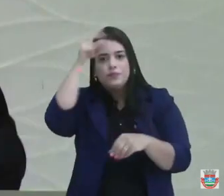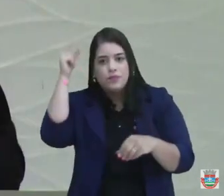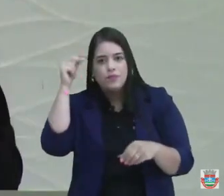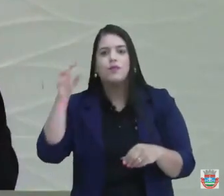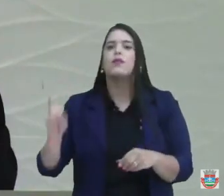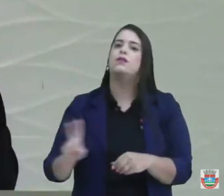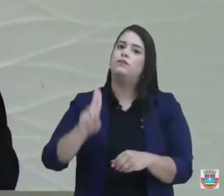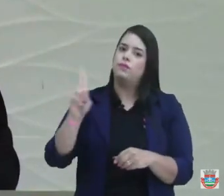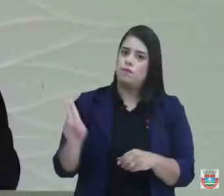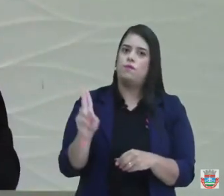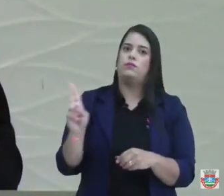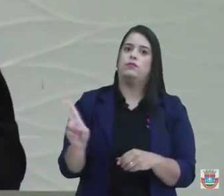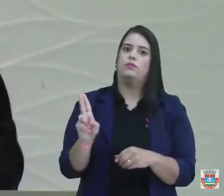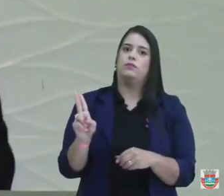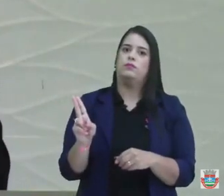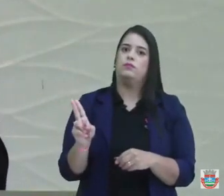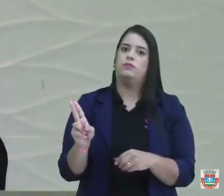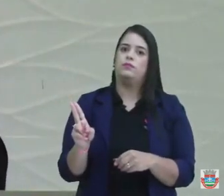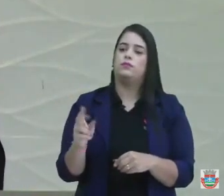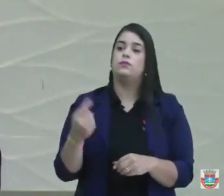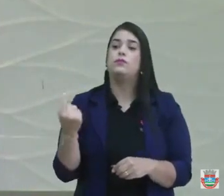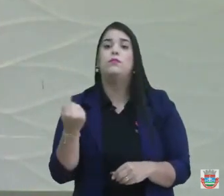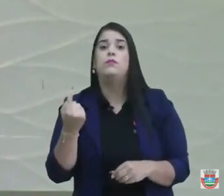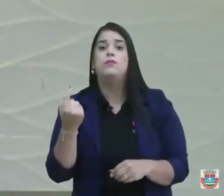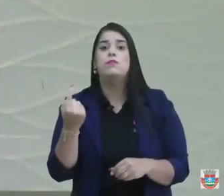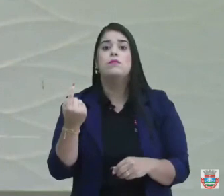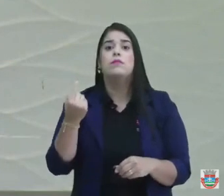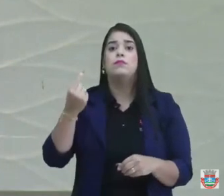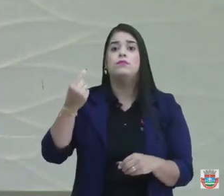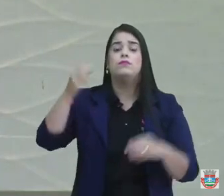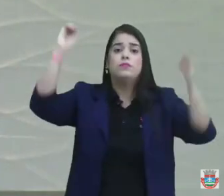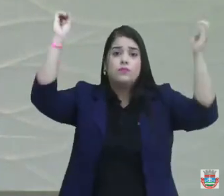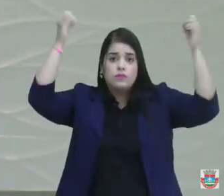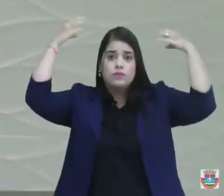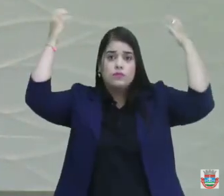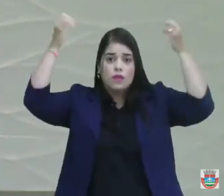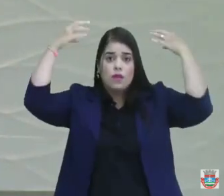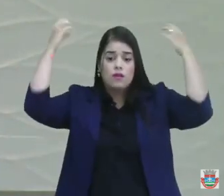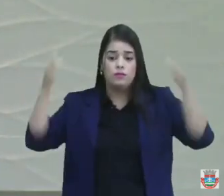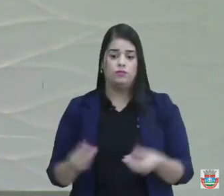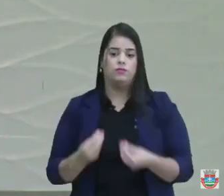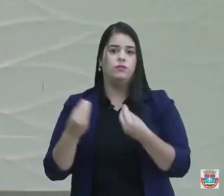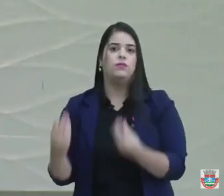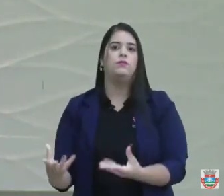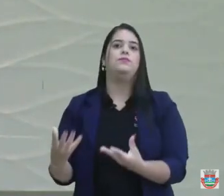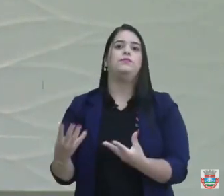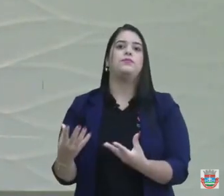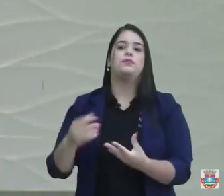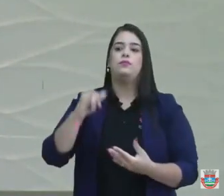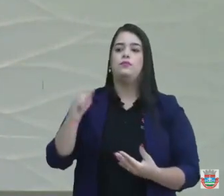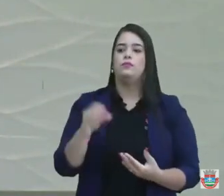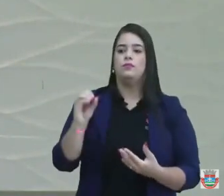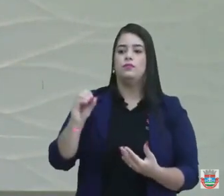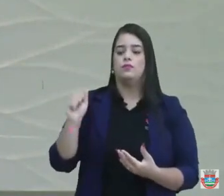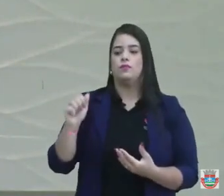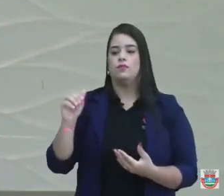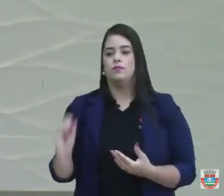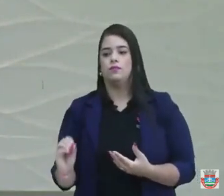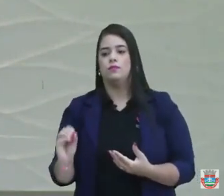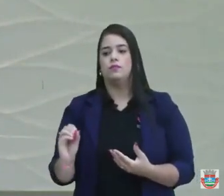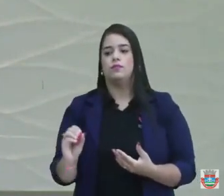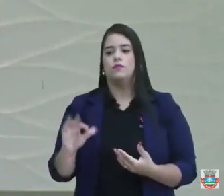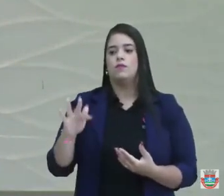essas grades. Uma ambulância também foi doada no município, na época, por João Fernando Coutinho, consultor